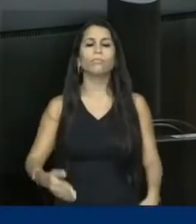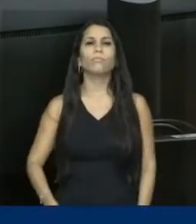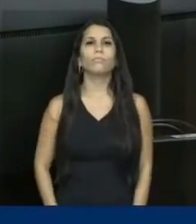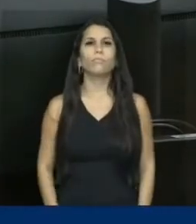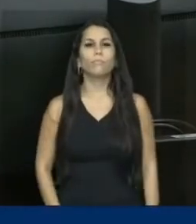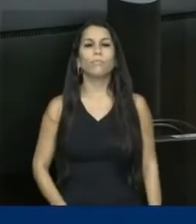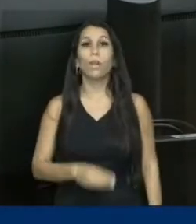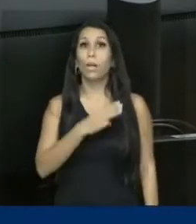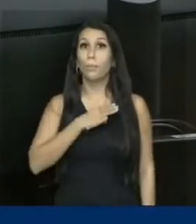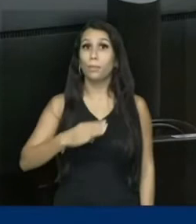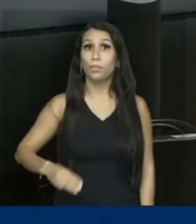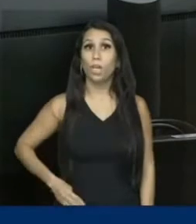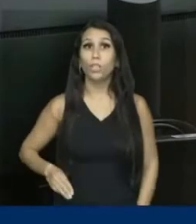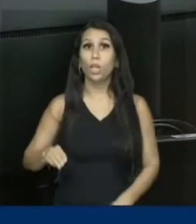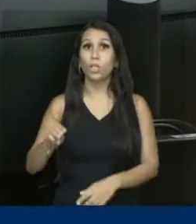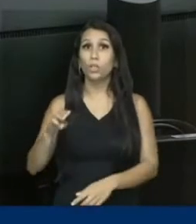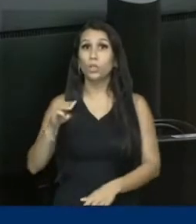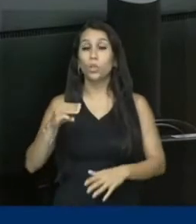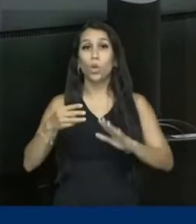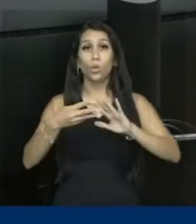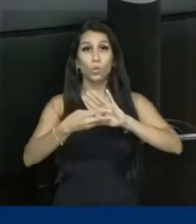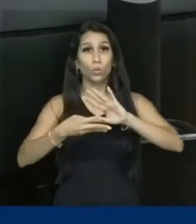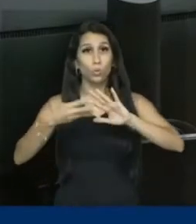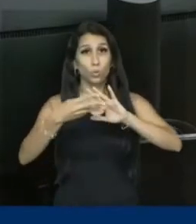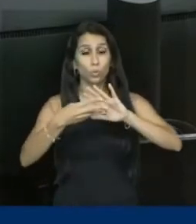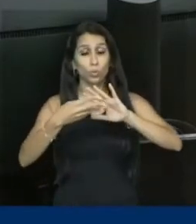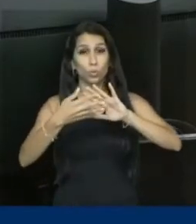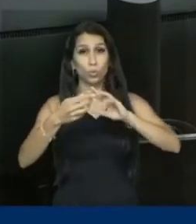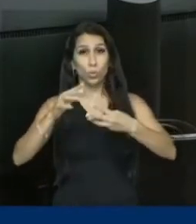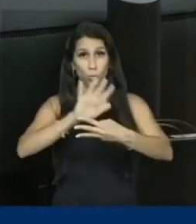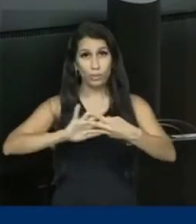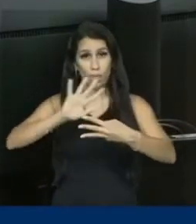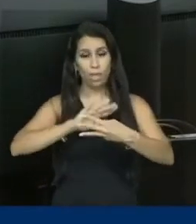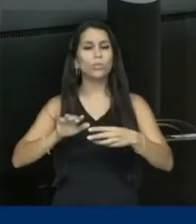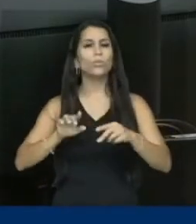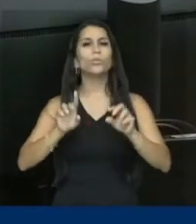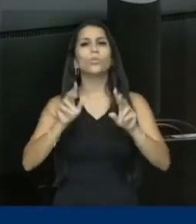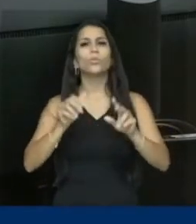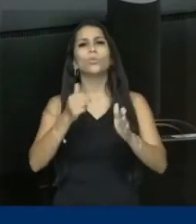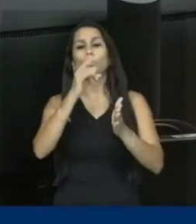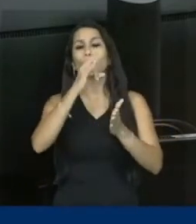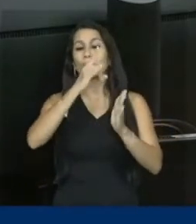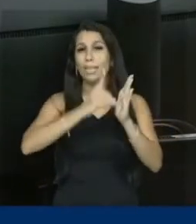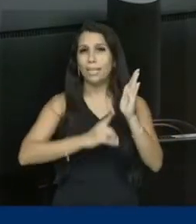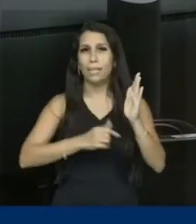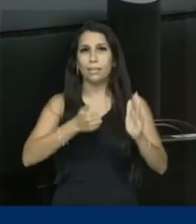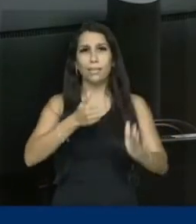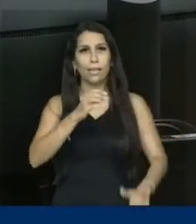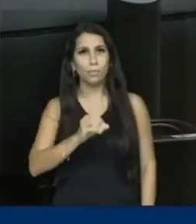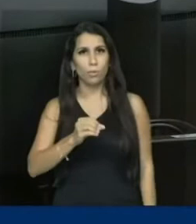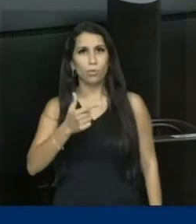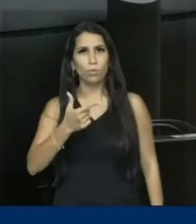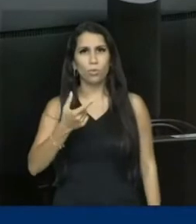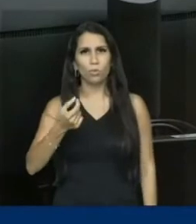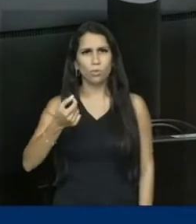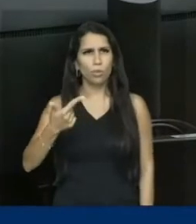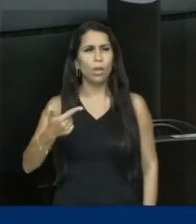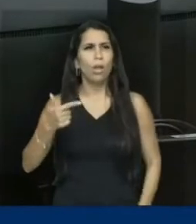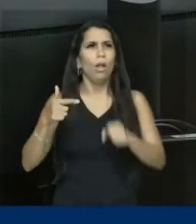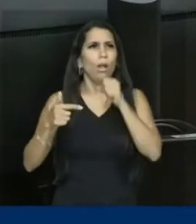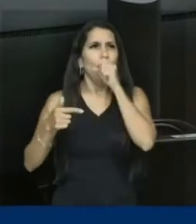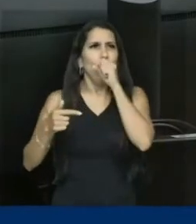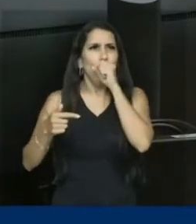Humanos, o Decreto 10.502, de 2020, o Instituto Legal Segregacionista e